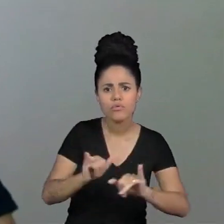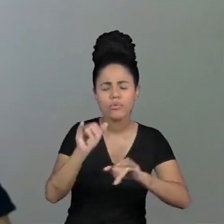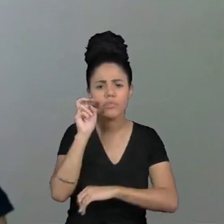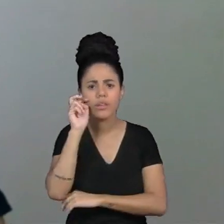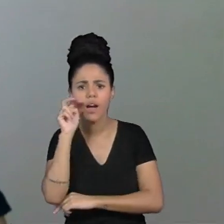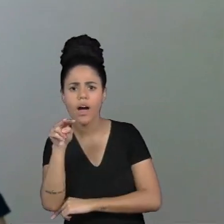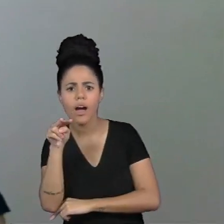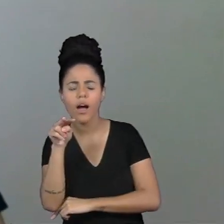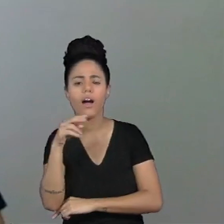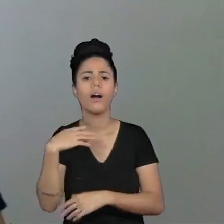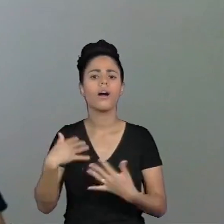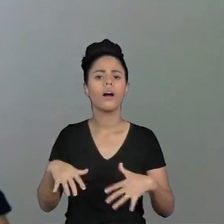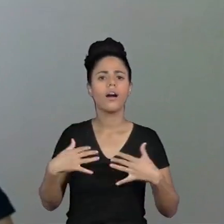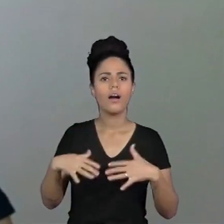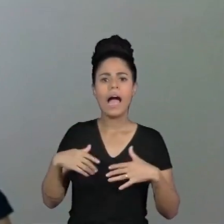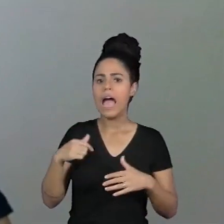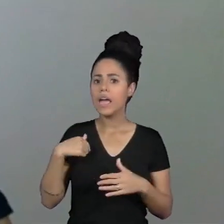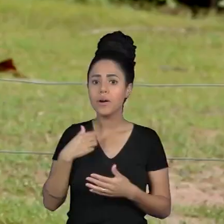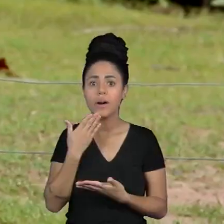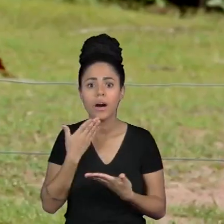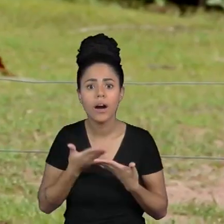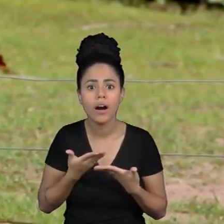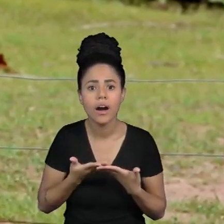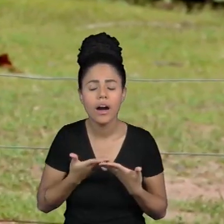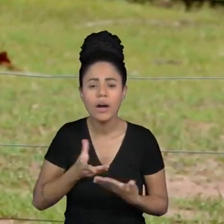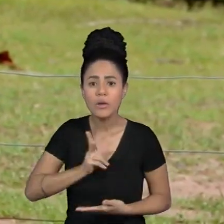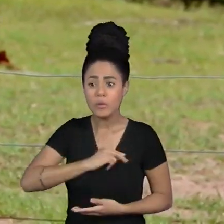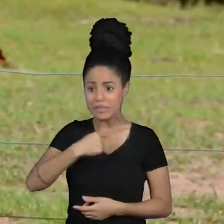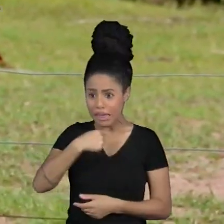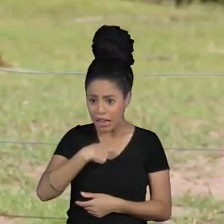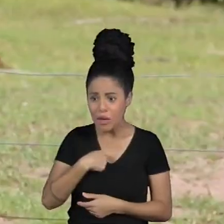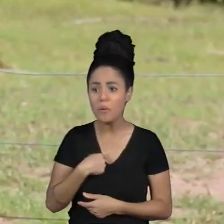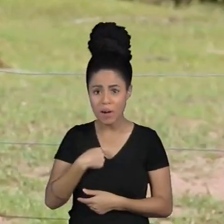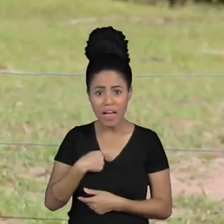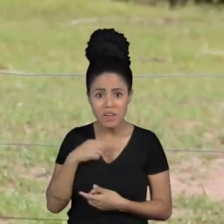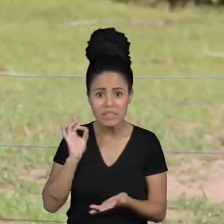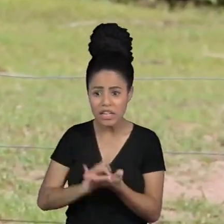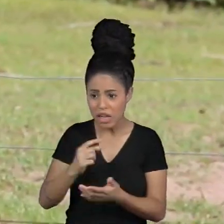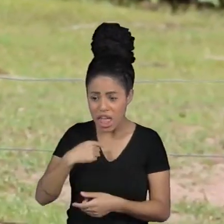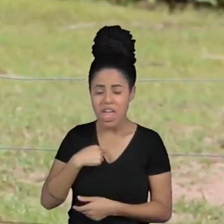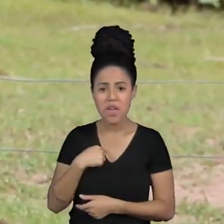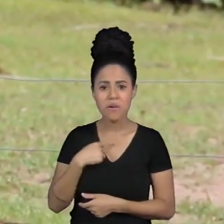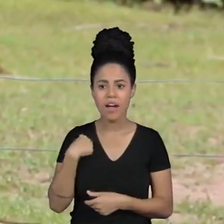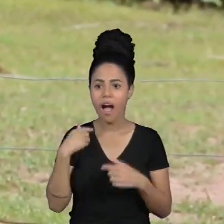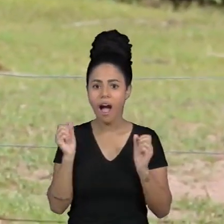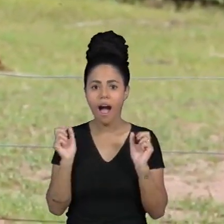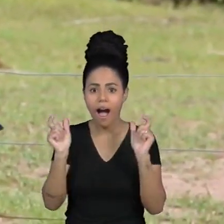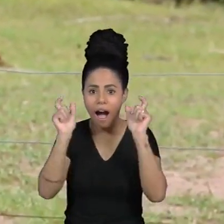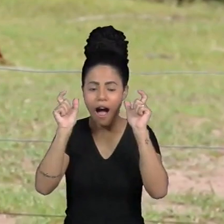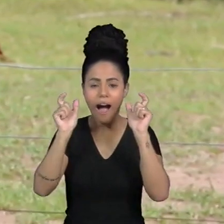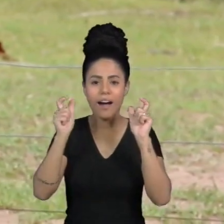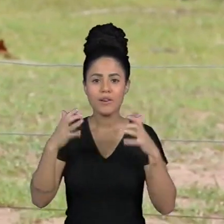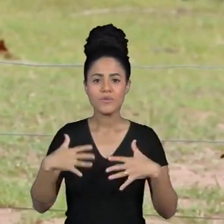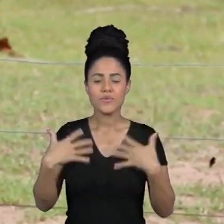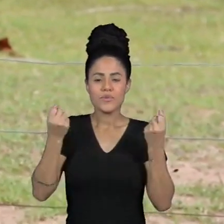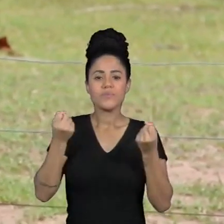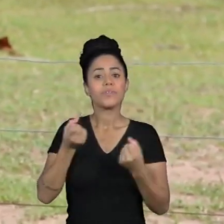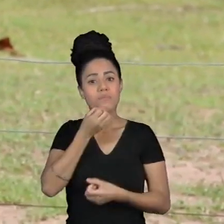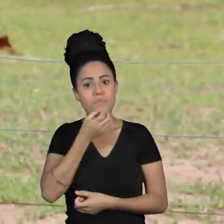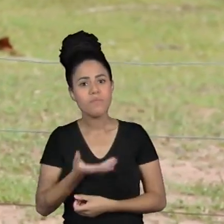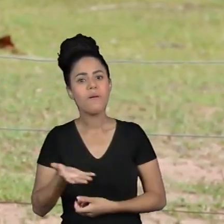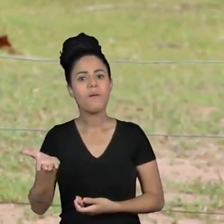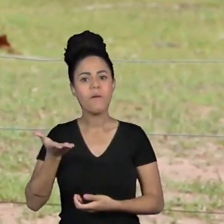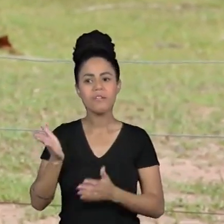A princípio eu nem acreditei muito não Então pra mim foi uma surpresa obviamente que uma surpresa grata